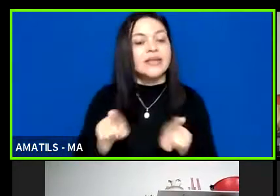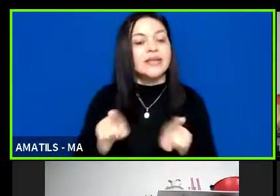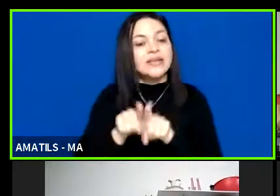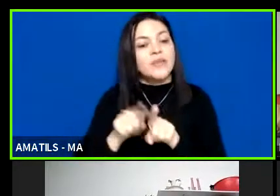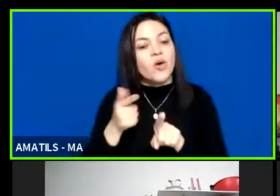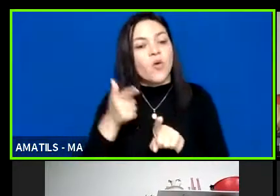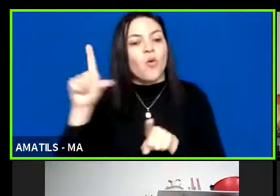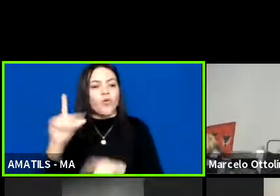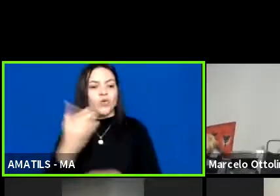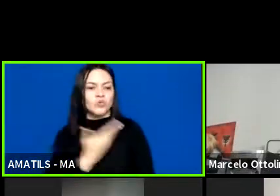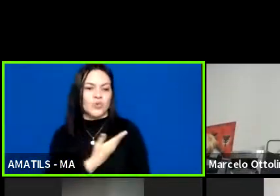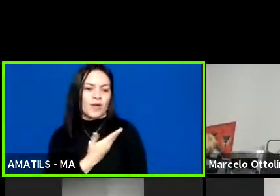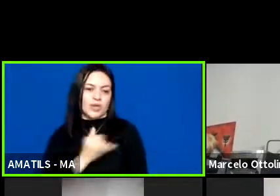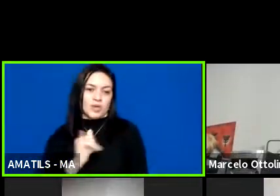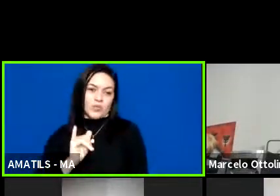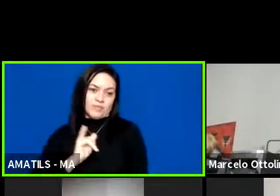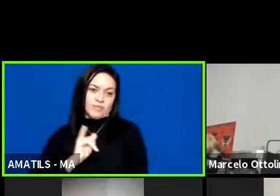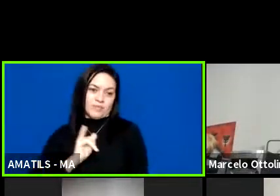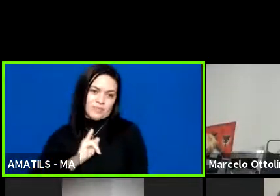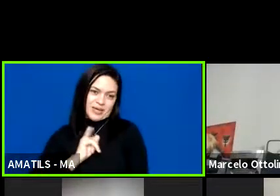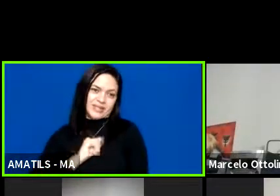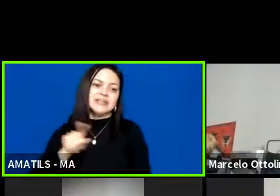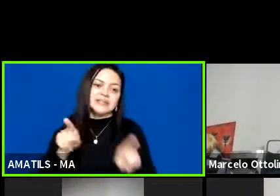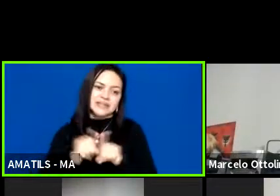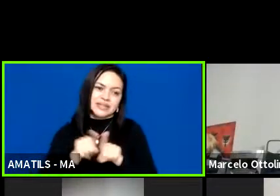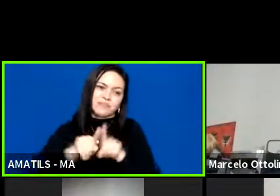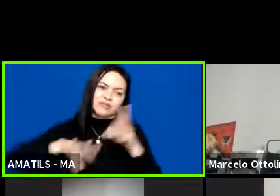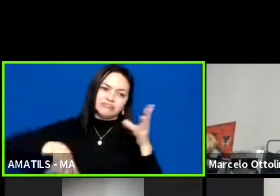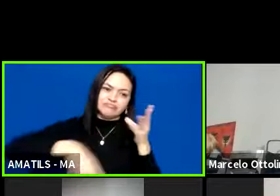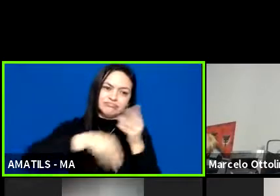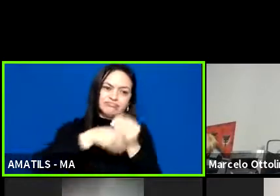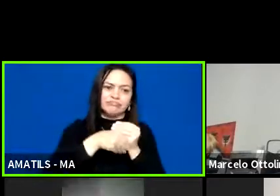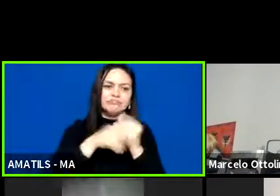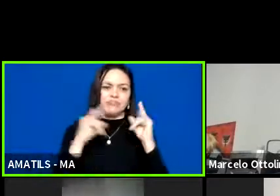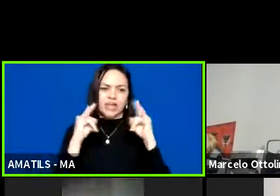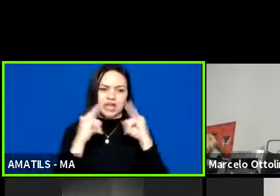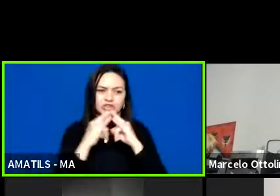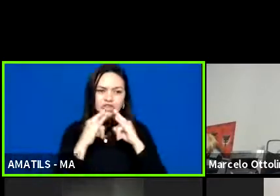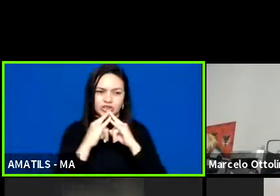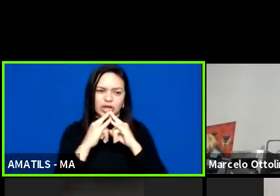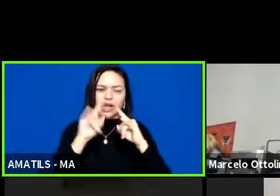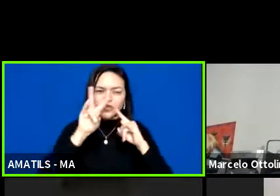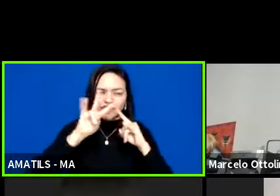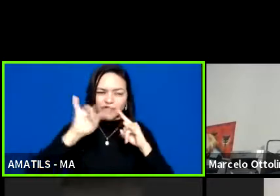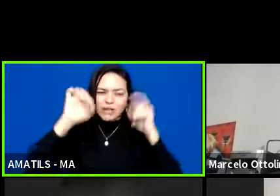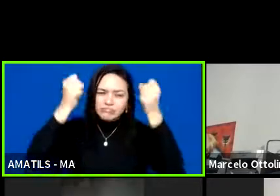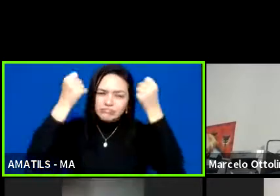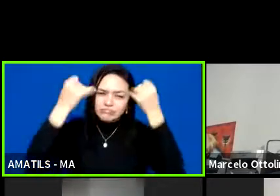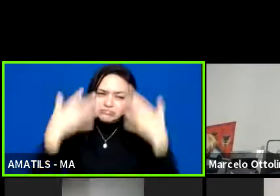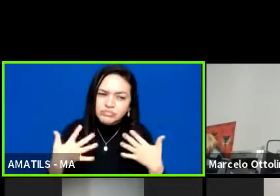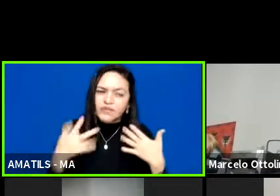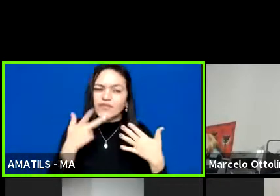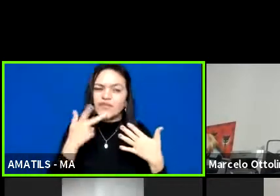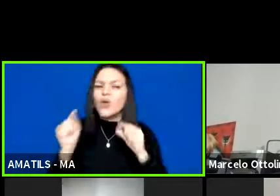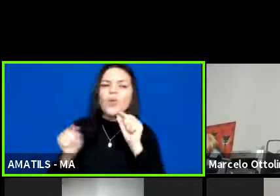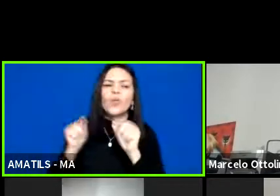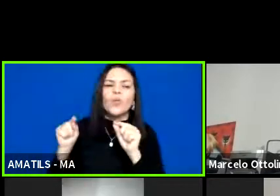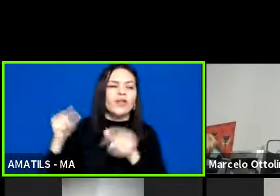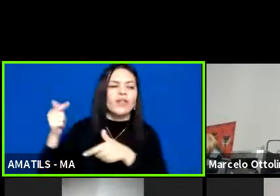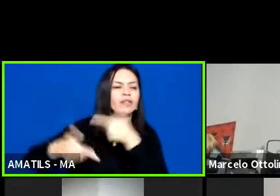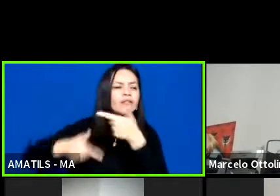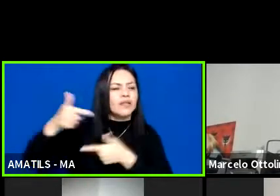Imperatriz, para falar um pouco sobre a entidade que trabalha e desenvolve a atividade de